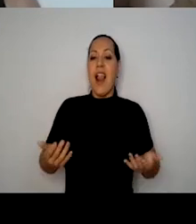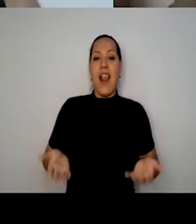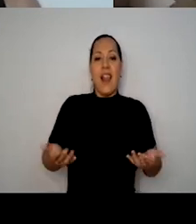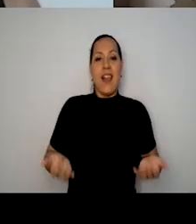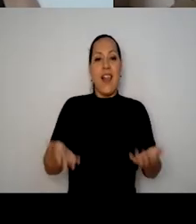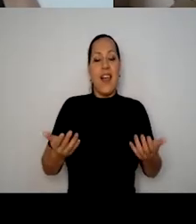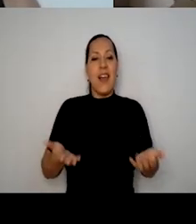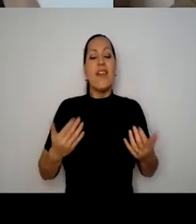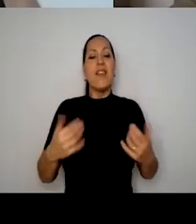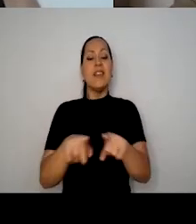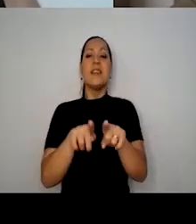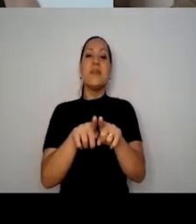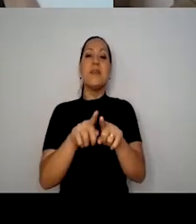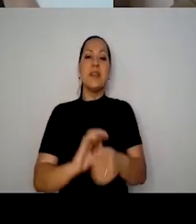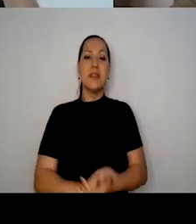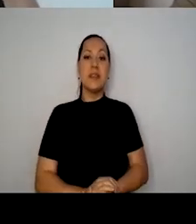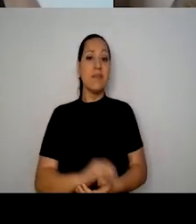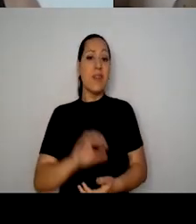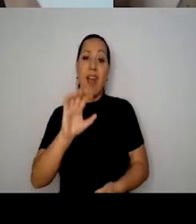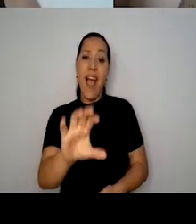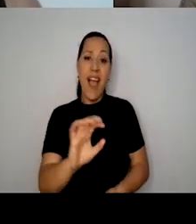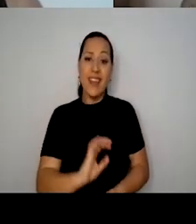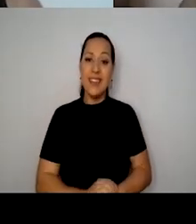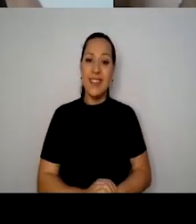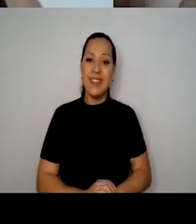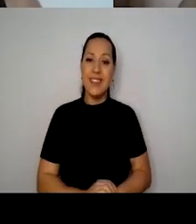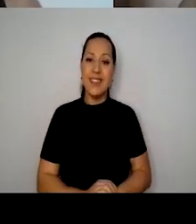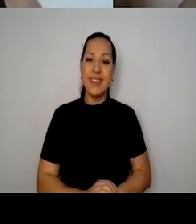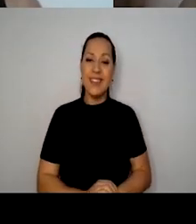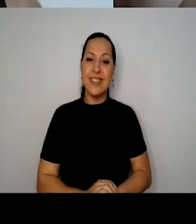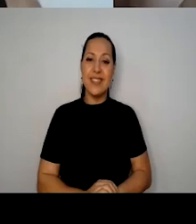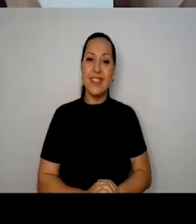aliviou também. É isso, minha gente, é isso.